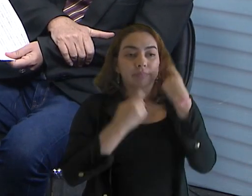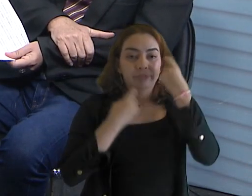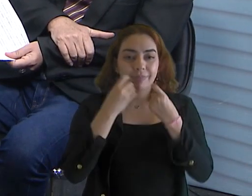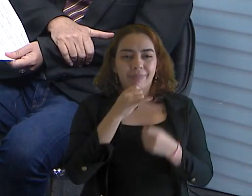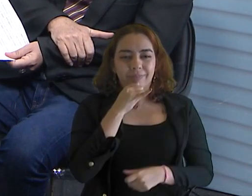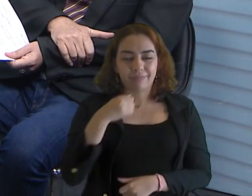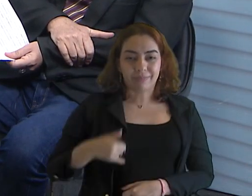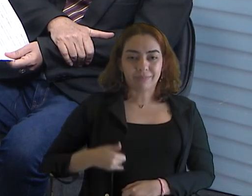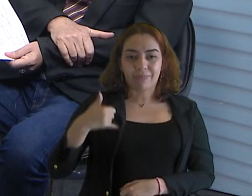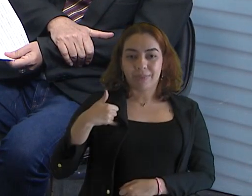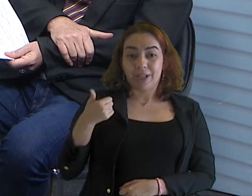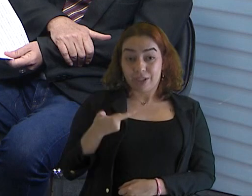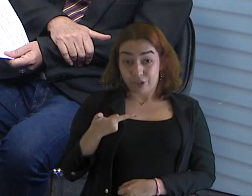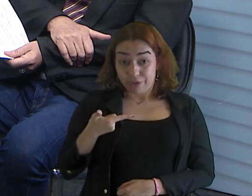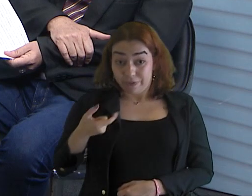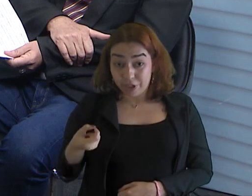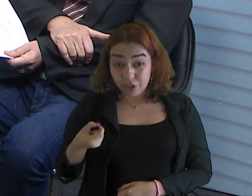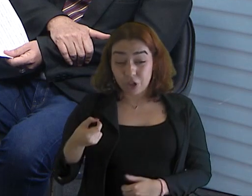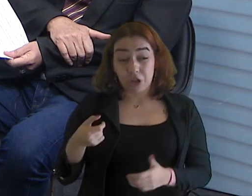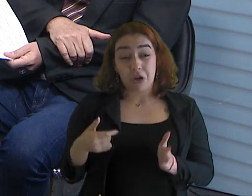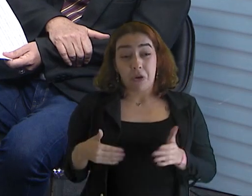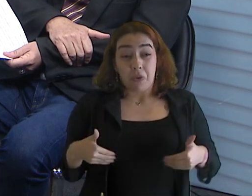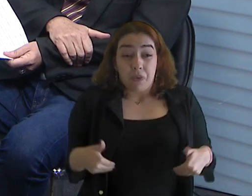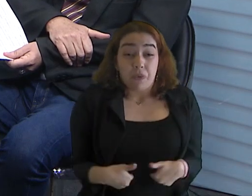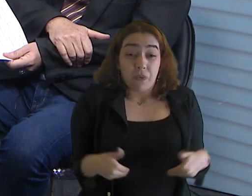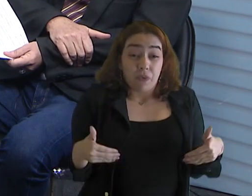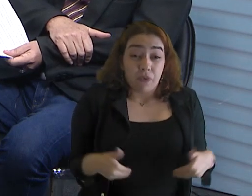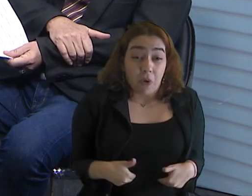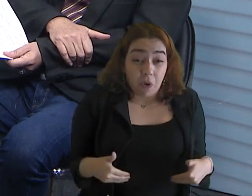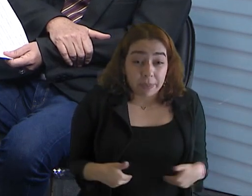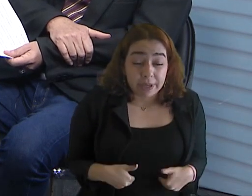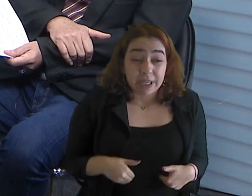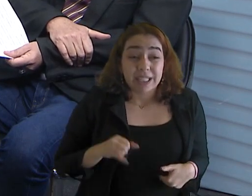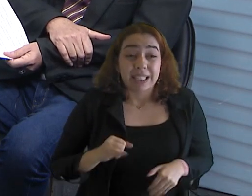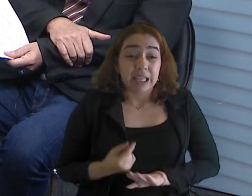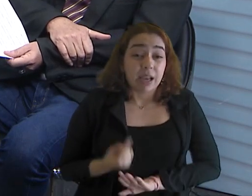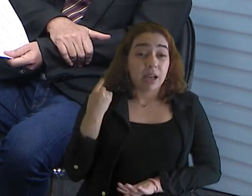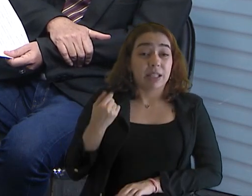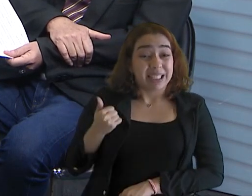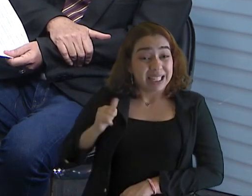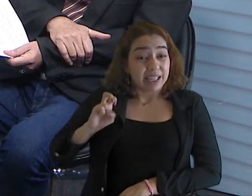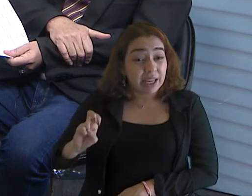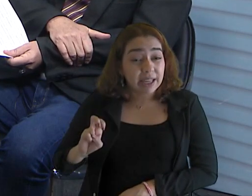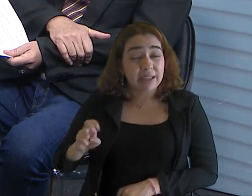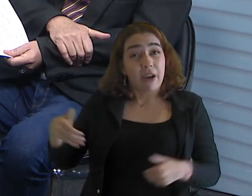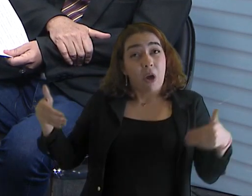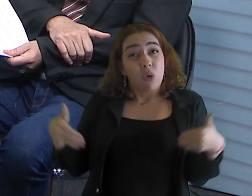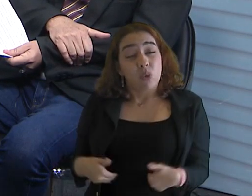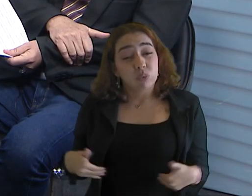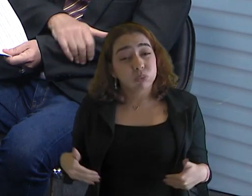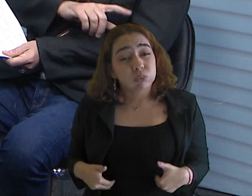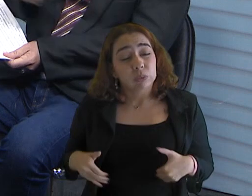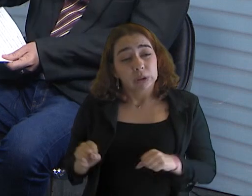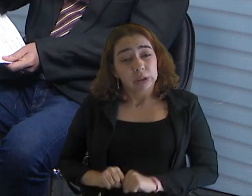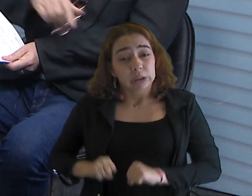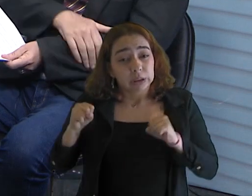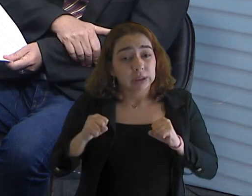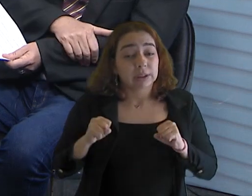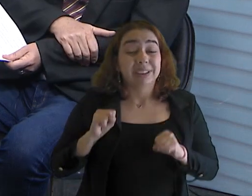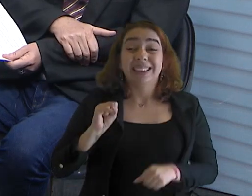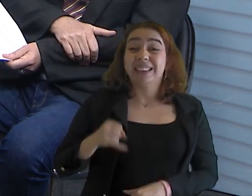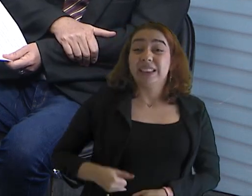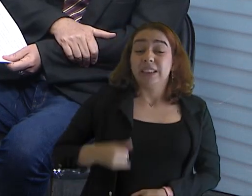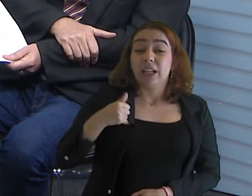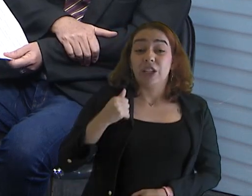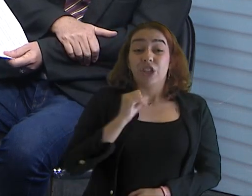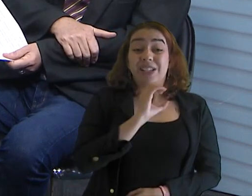anos, depois você consegue recuperar. Com 15 anos é duro, mas você recupera. Mas se você passa de zero a seis anos, o dano se